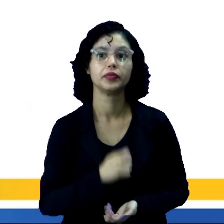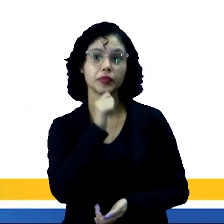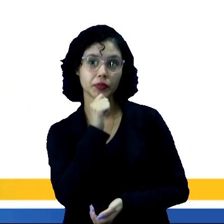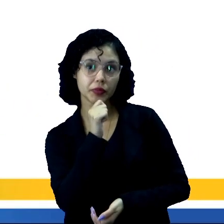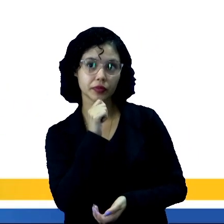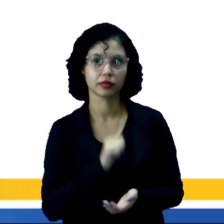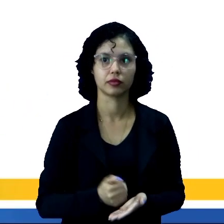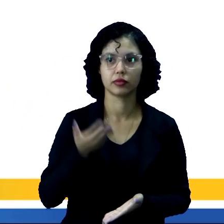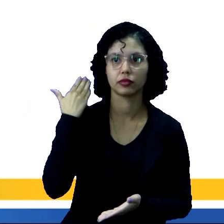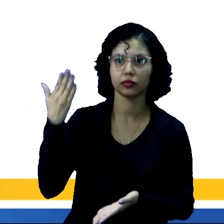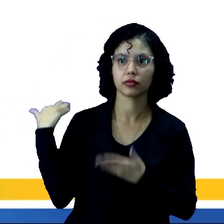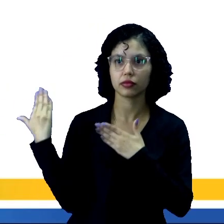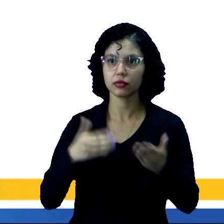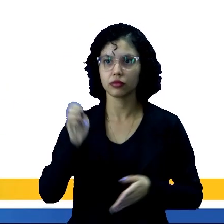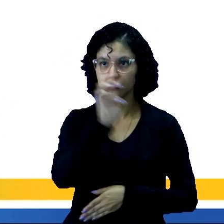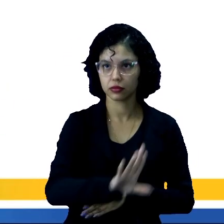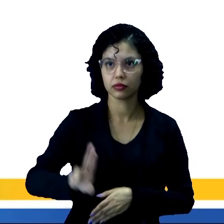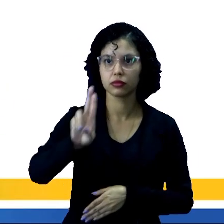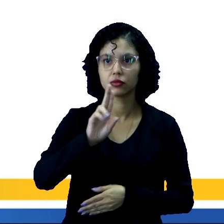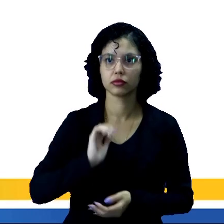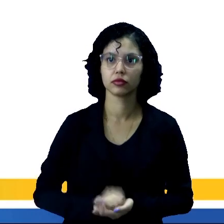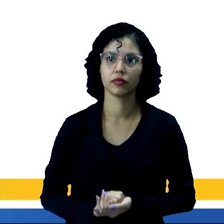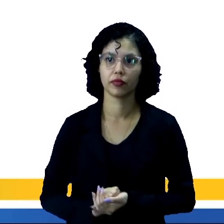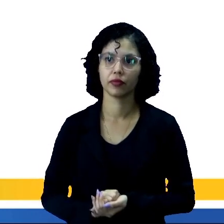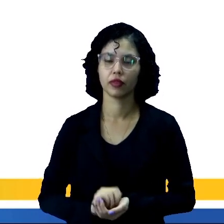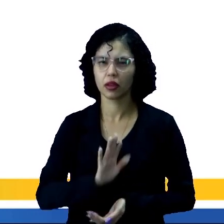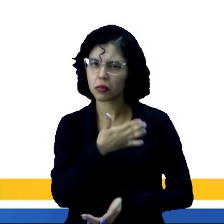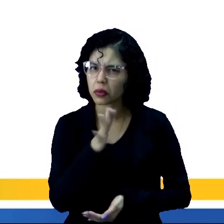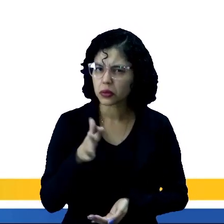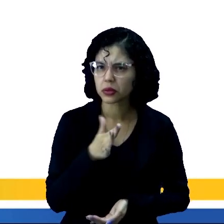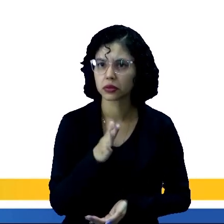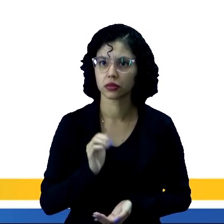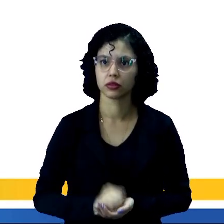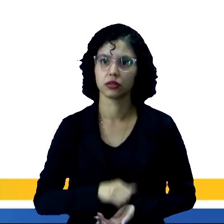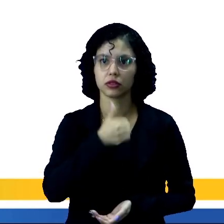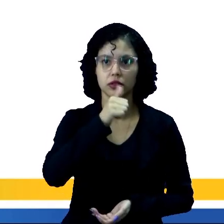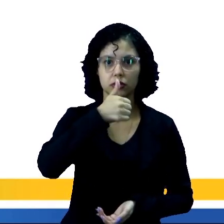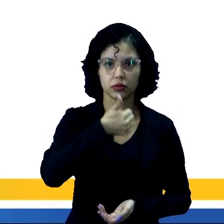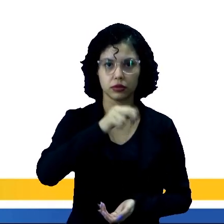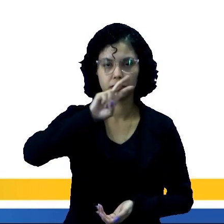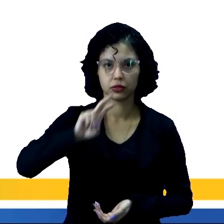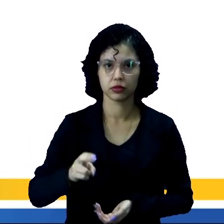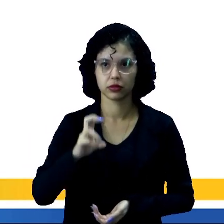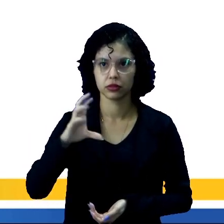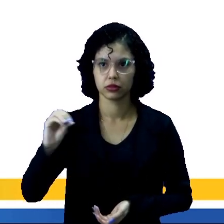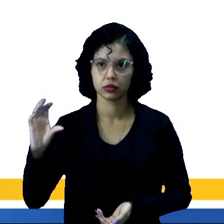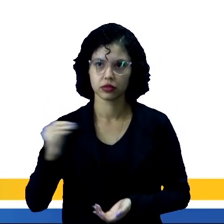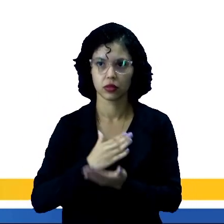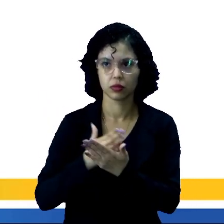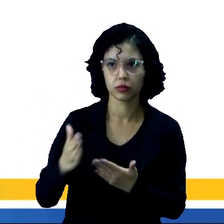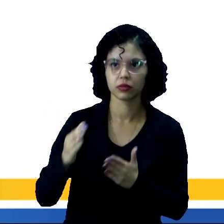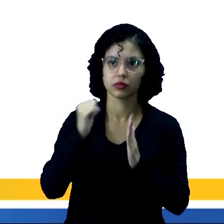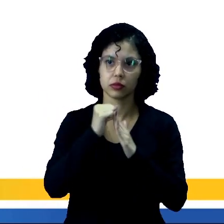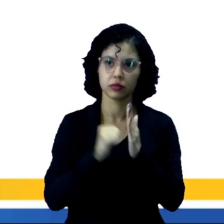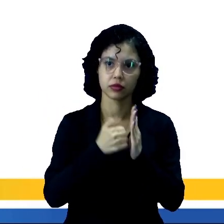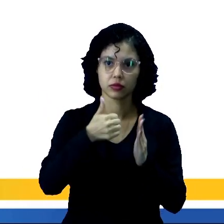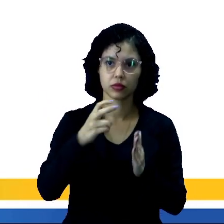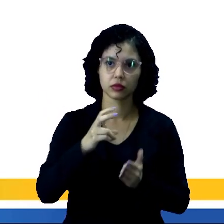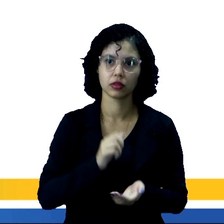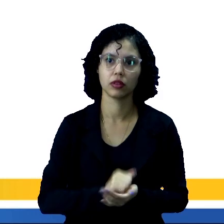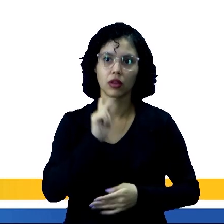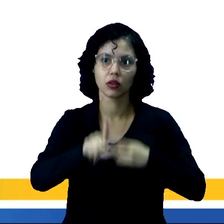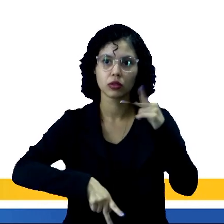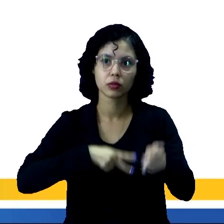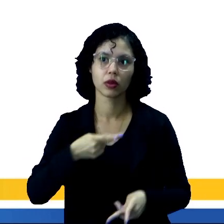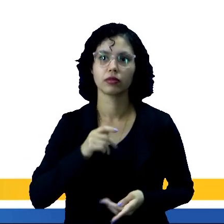Estima-se que na época da chegada dos europeus, lá por volta de 1500, no início do século XV, os povos